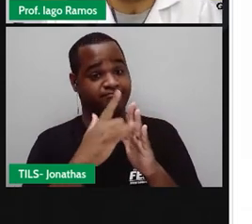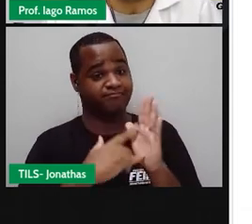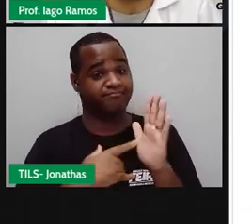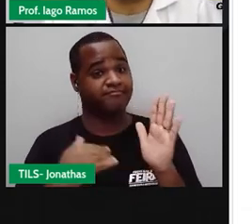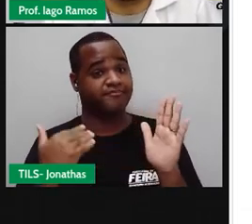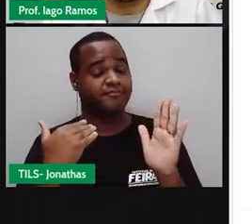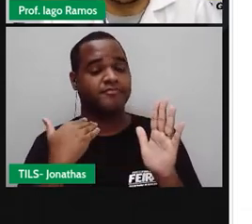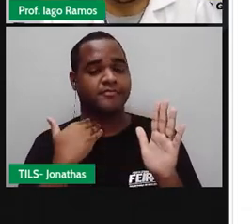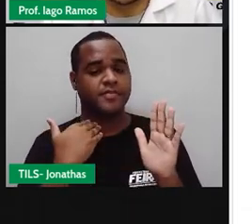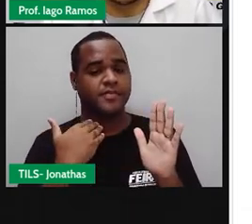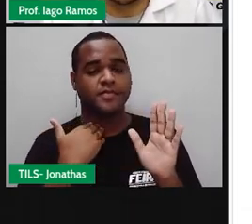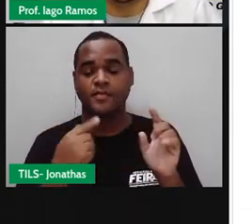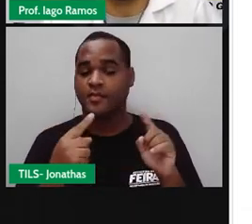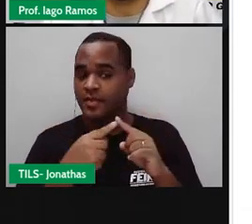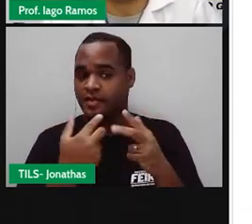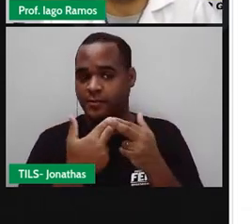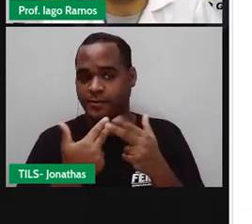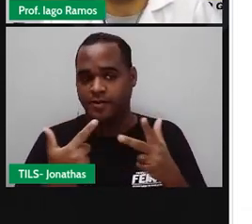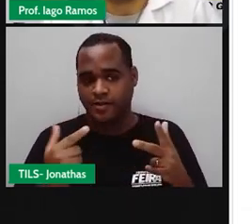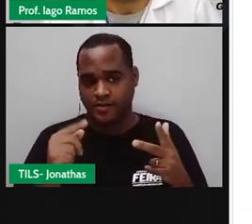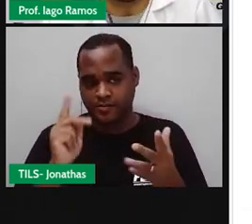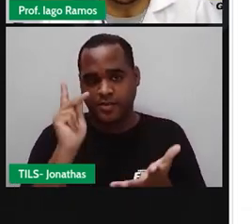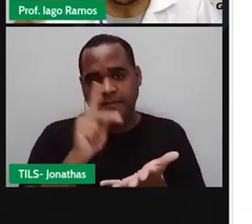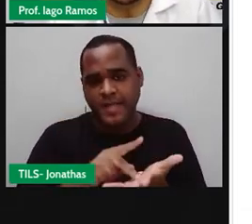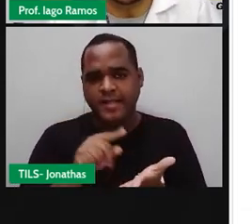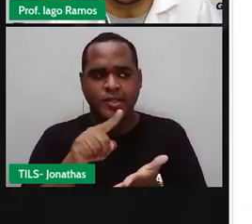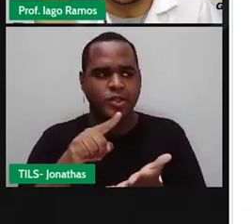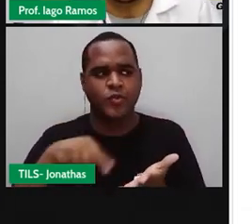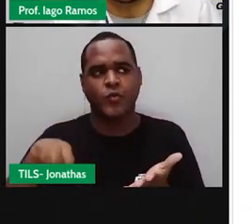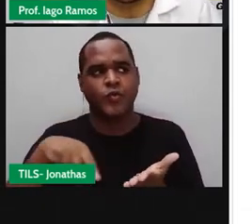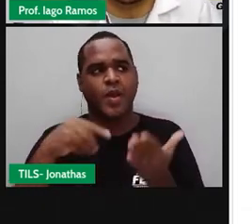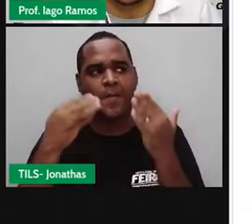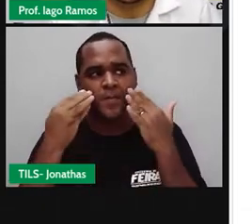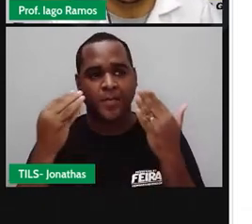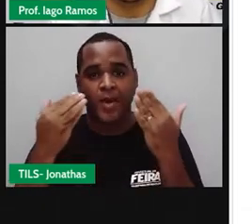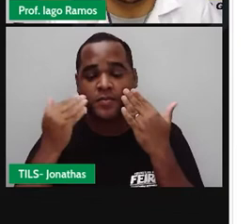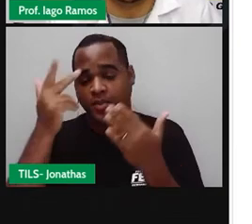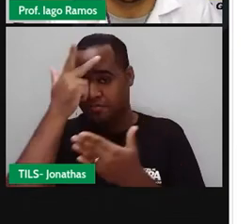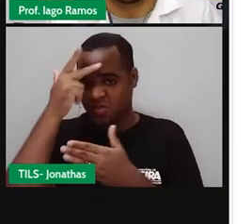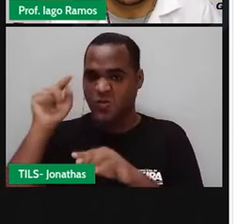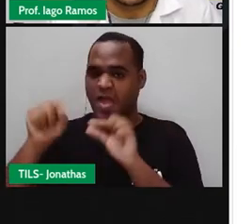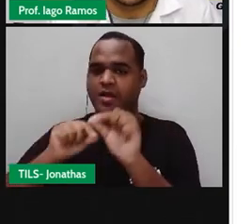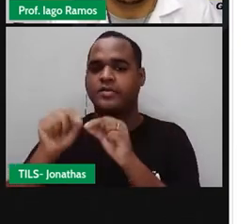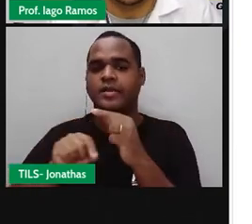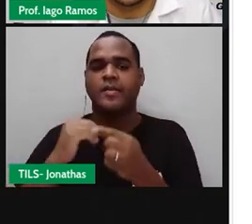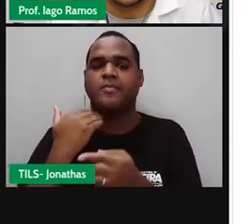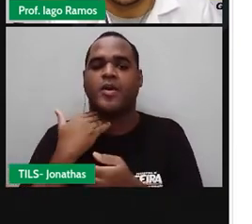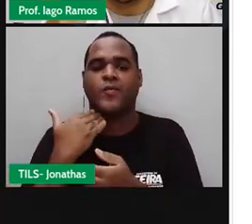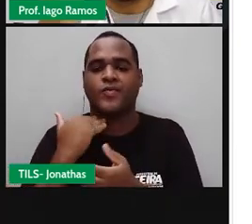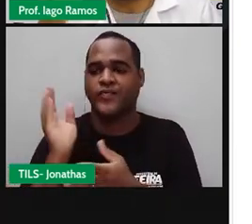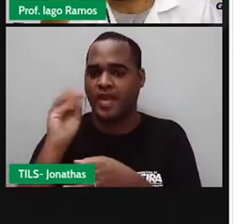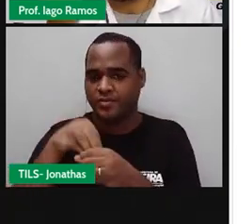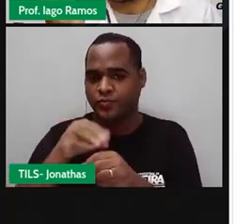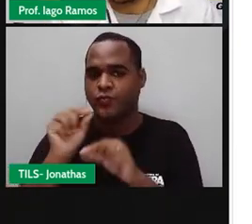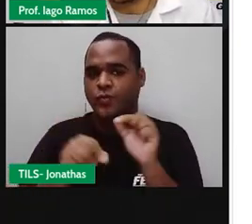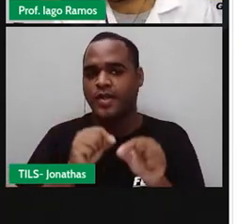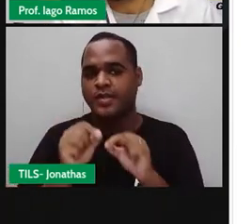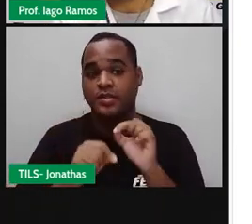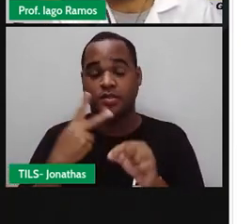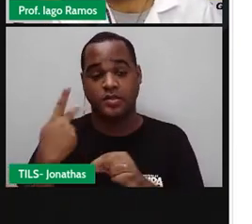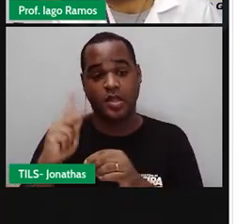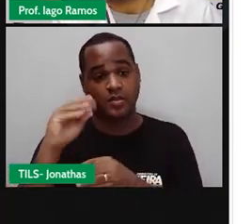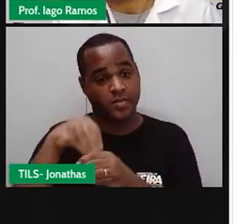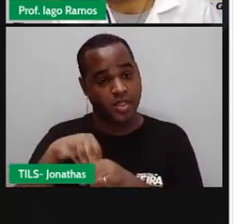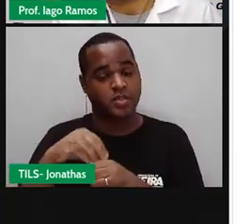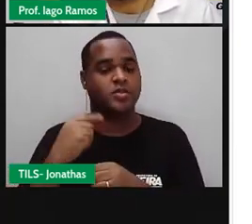onde esse documento mostra tudo o que a pessoa fez na sua conta bancária. Quanto ela colocou